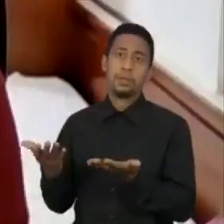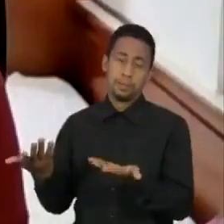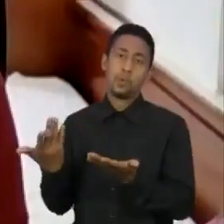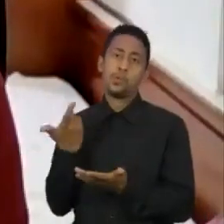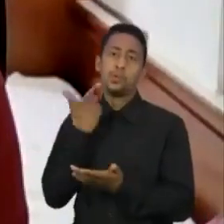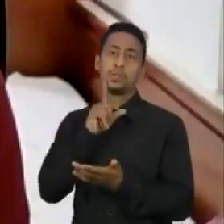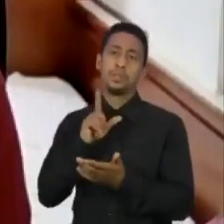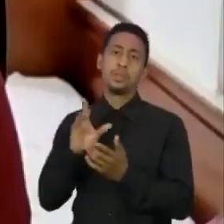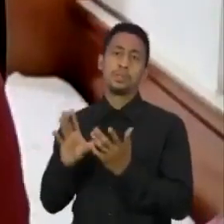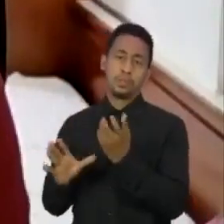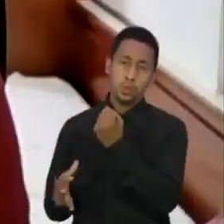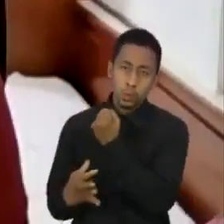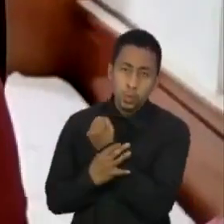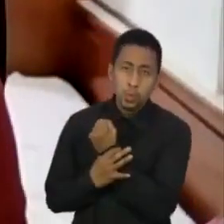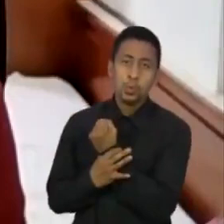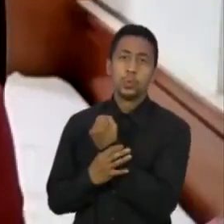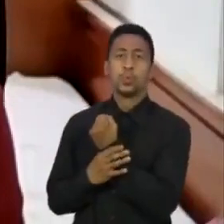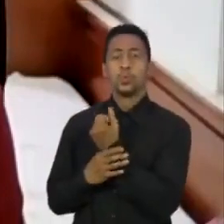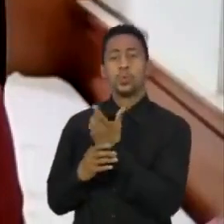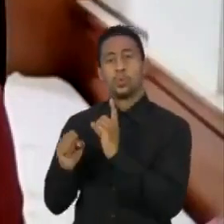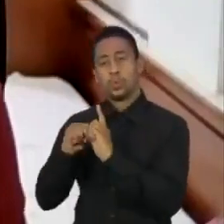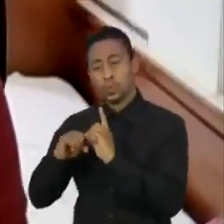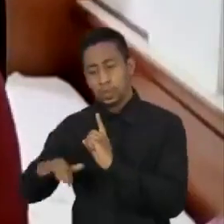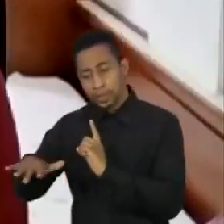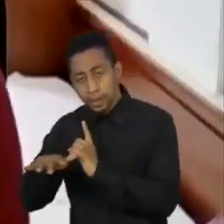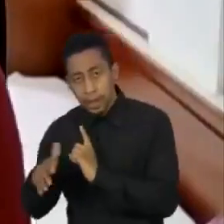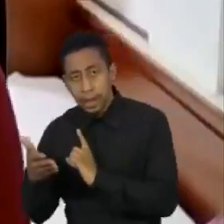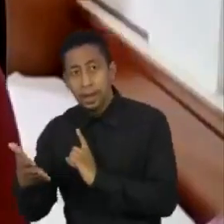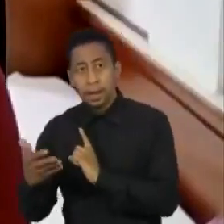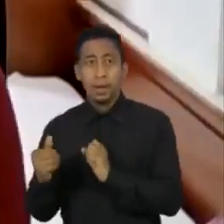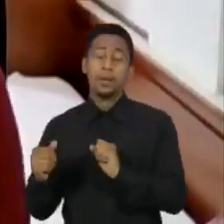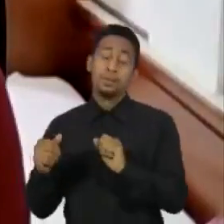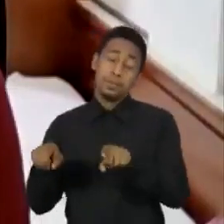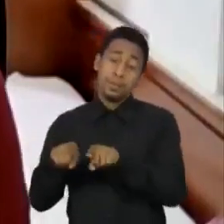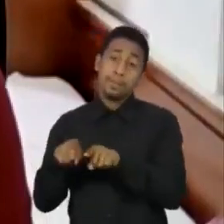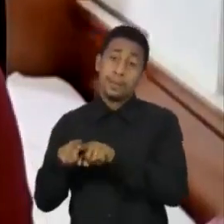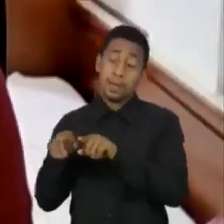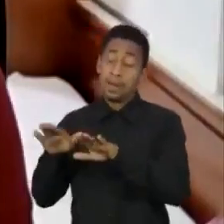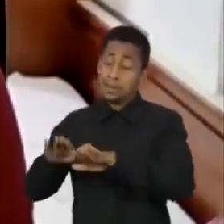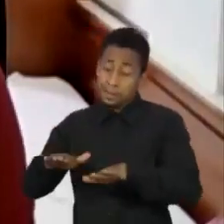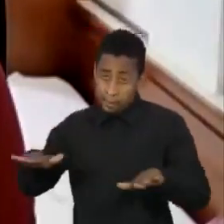à seguridade social. E que as crianças tivessem acesso à escola de educação infantil. Então... Isso.